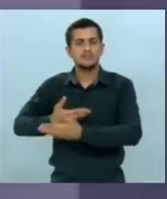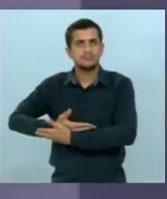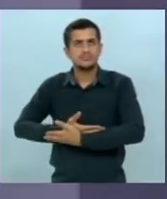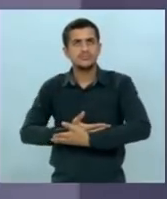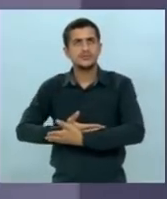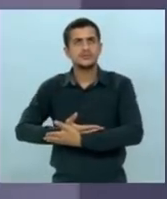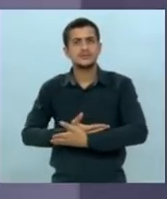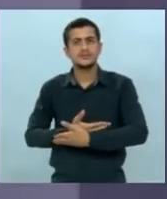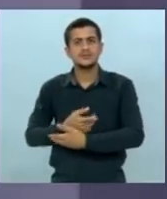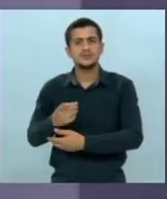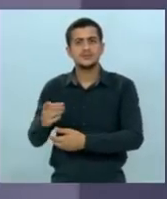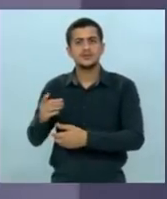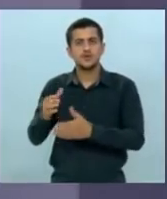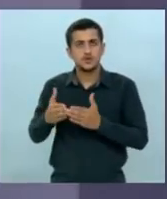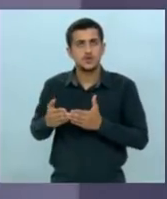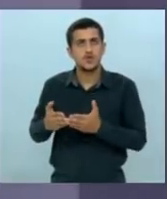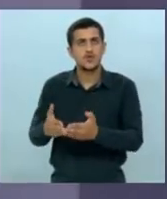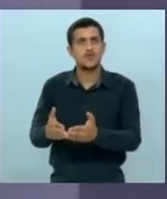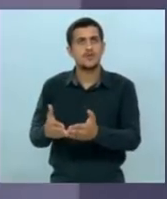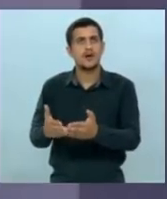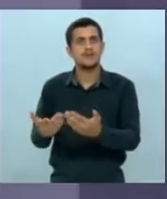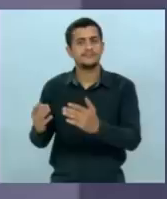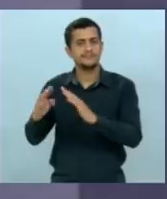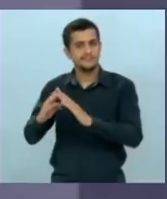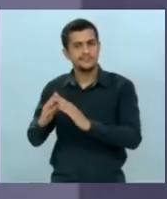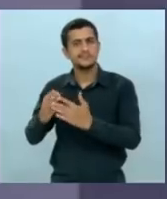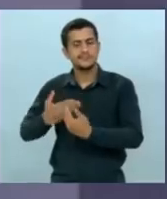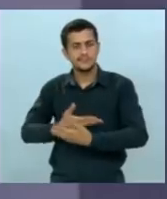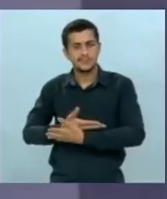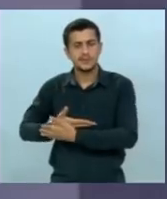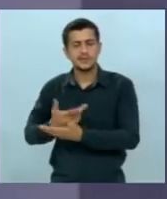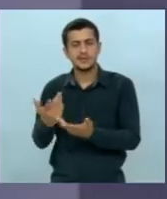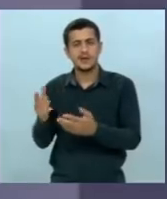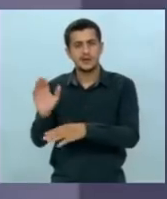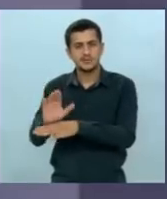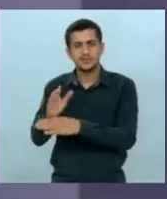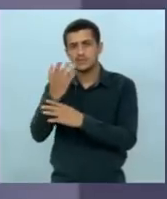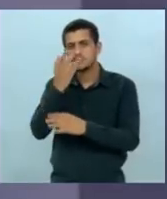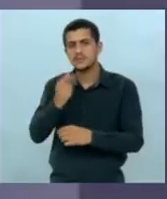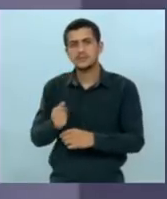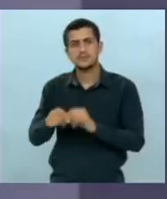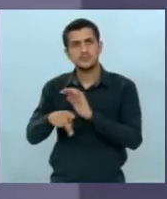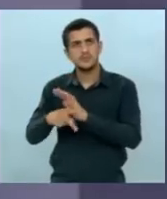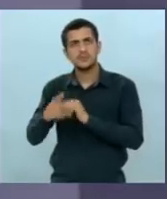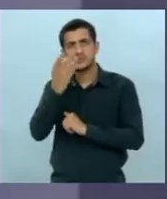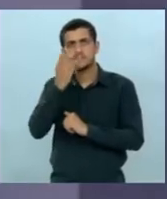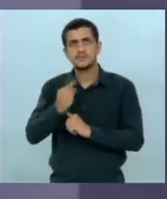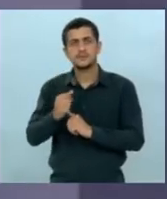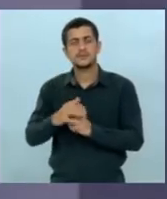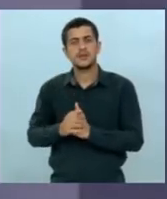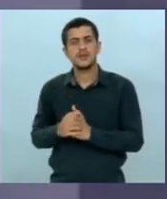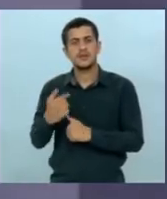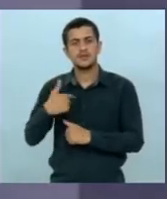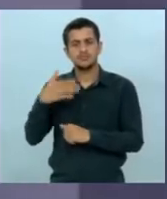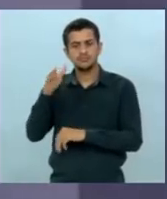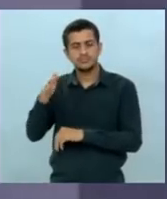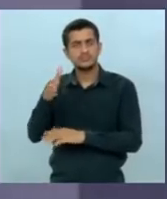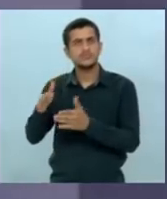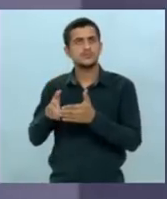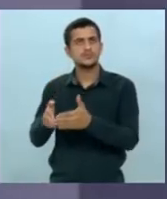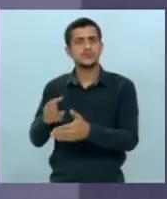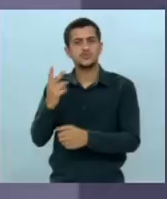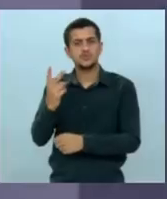Corumbá cadê o hospital de Corumbá eu estive em Corumbá umas duas vezes cadê o